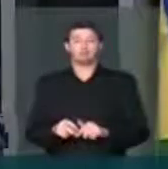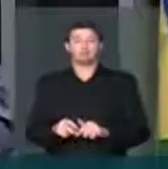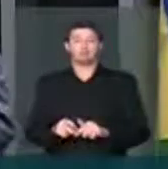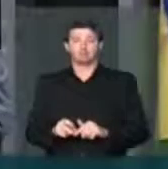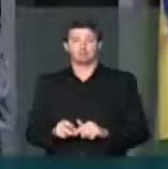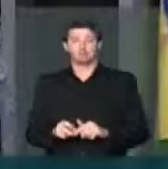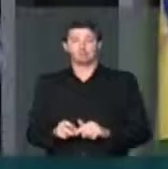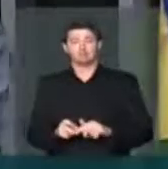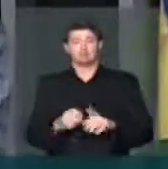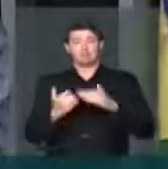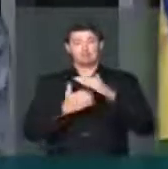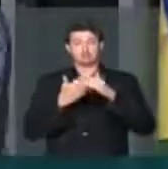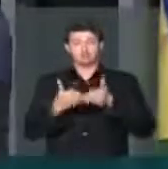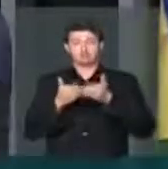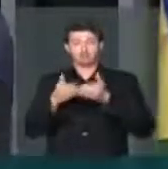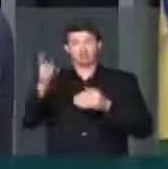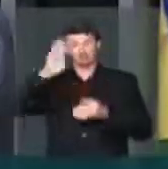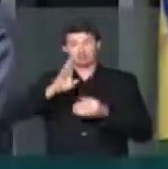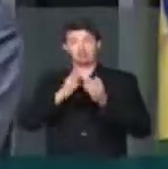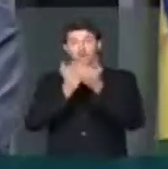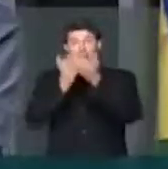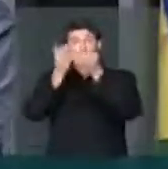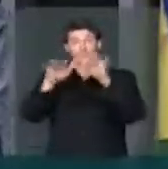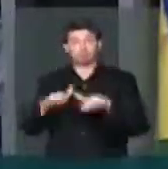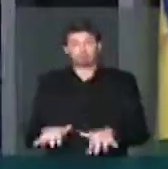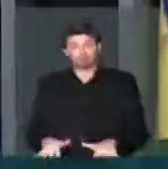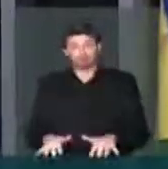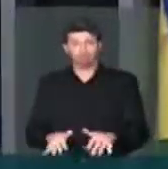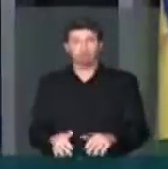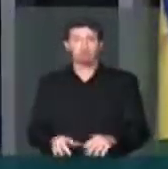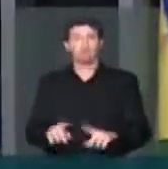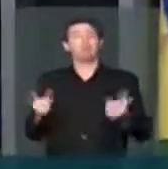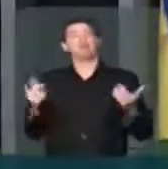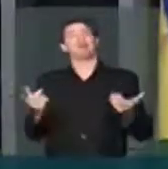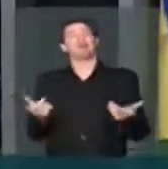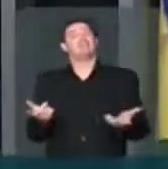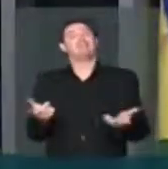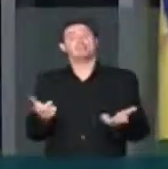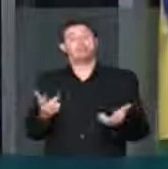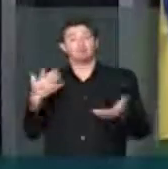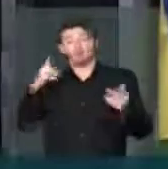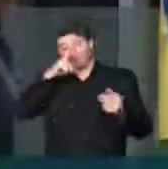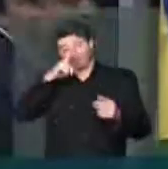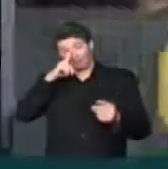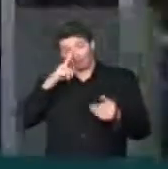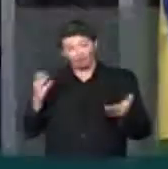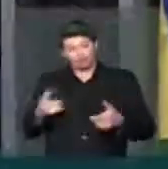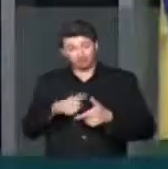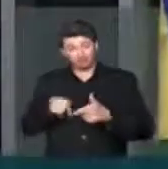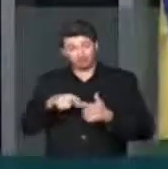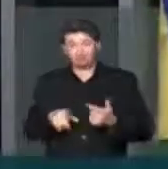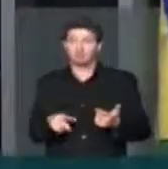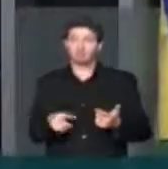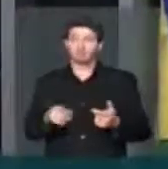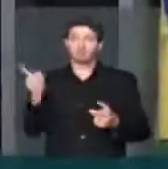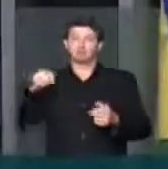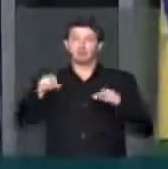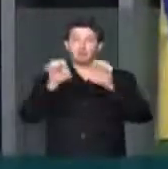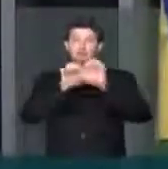naval brasileiro afunda. Agora, qual é o problema grave? Porque é uma questão